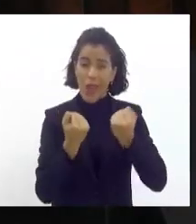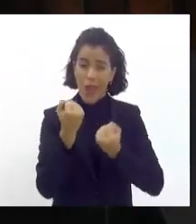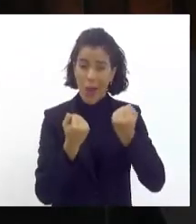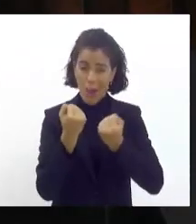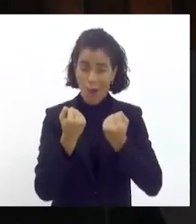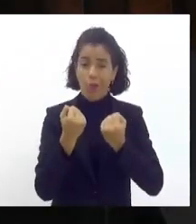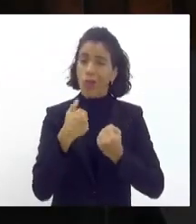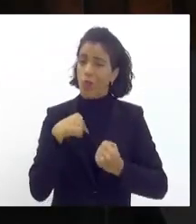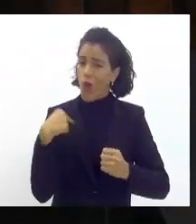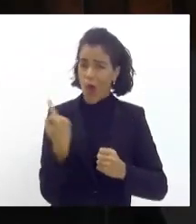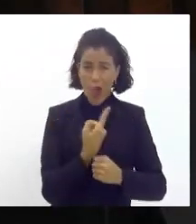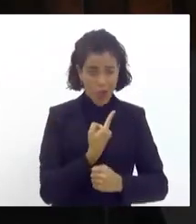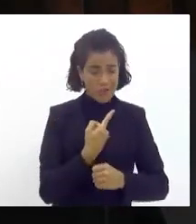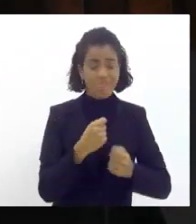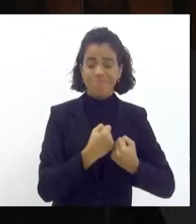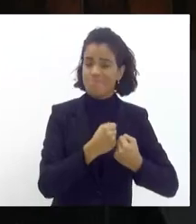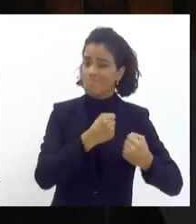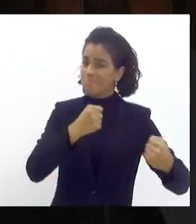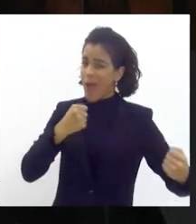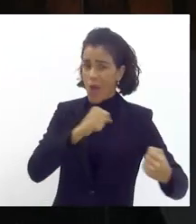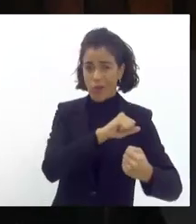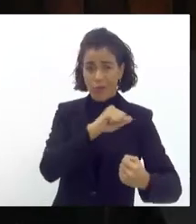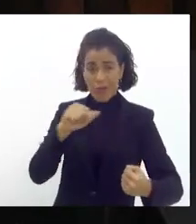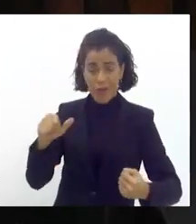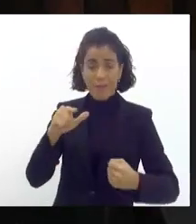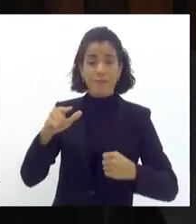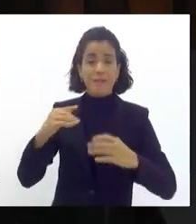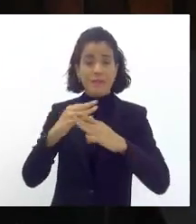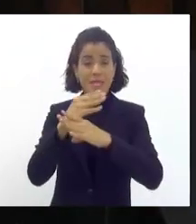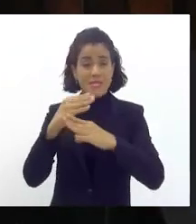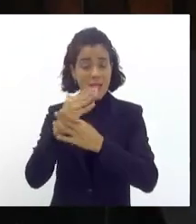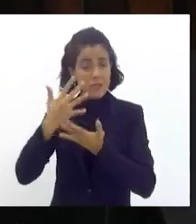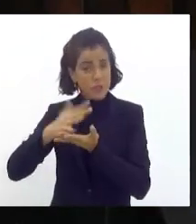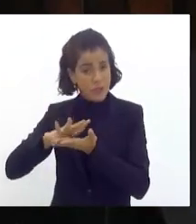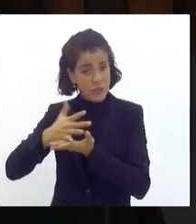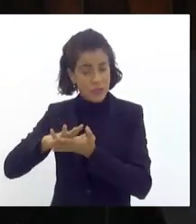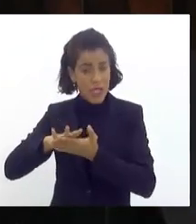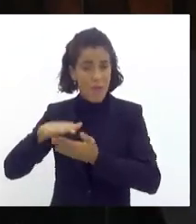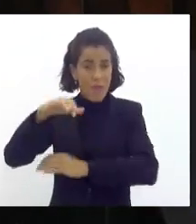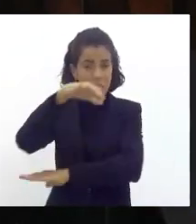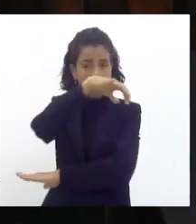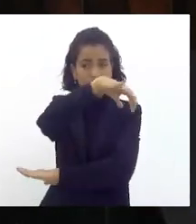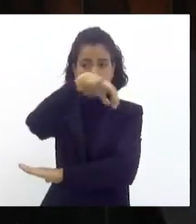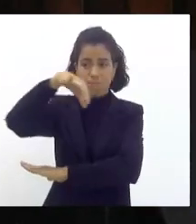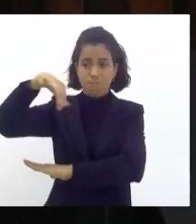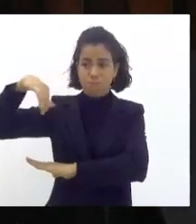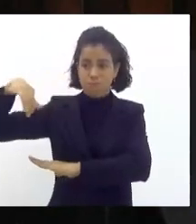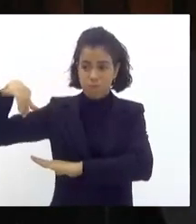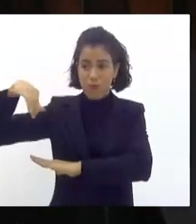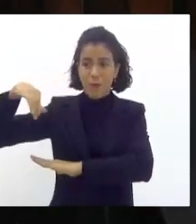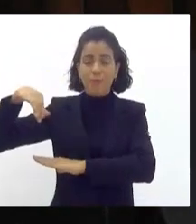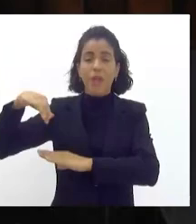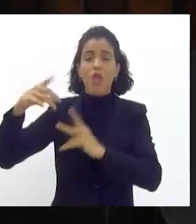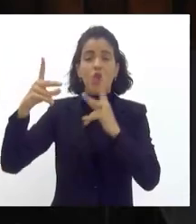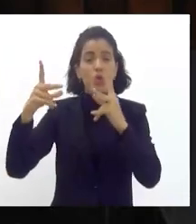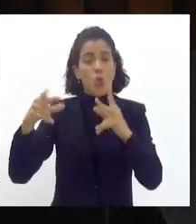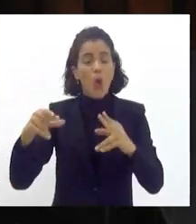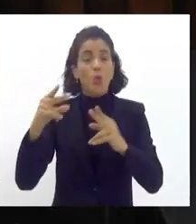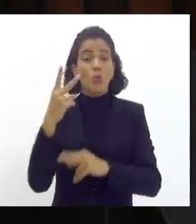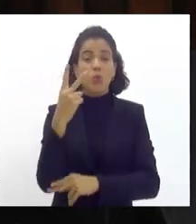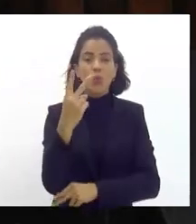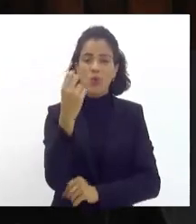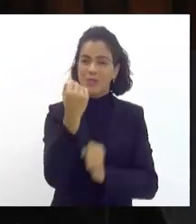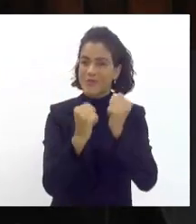somos muito maiores só na cidade do Samba nós temos mais do que o equivalente a duas fábricas de automóveis